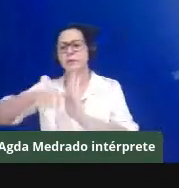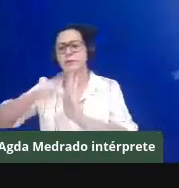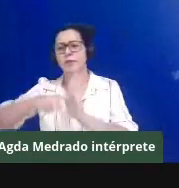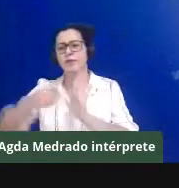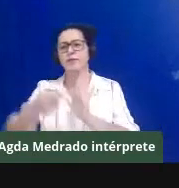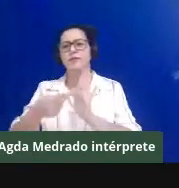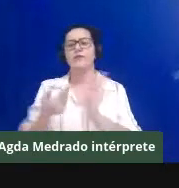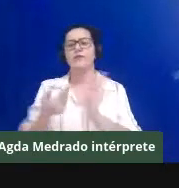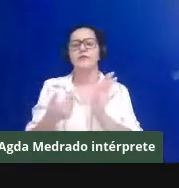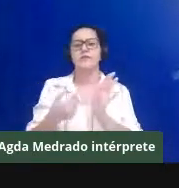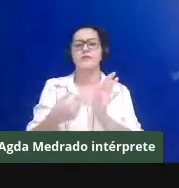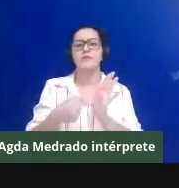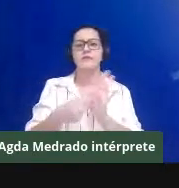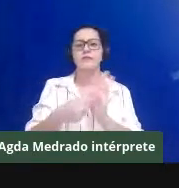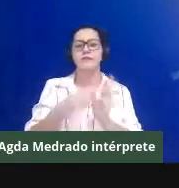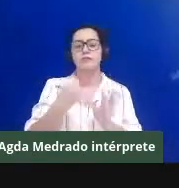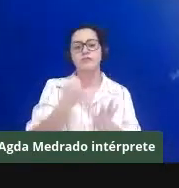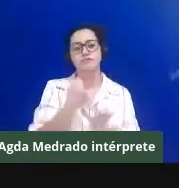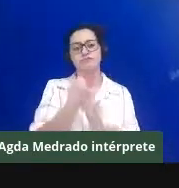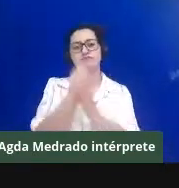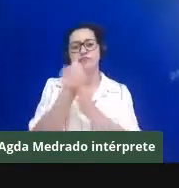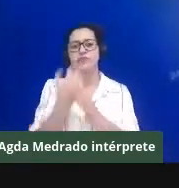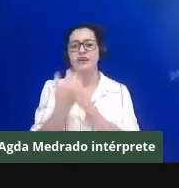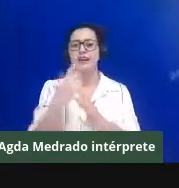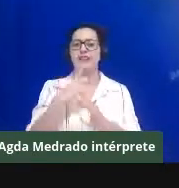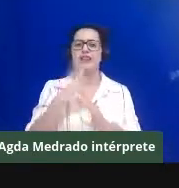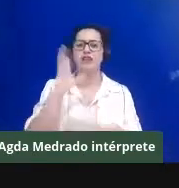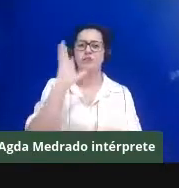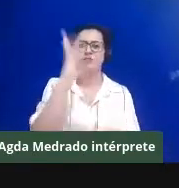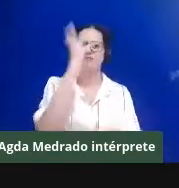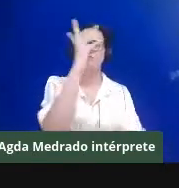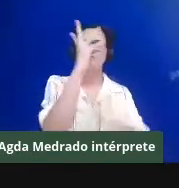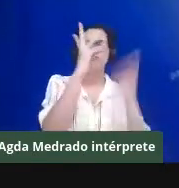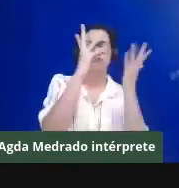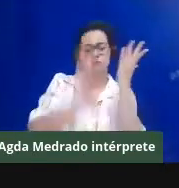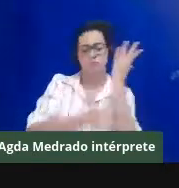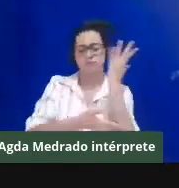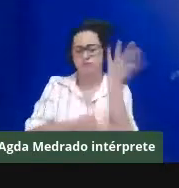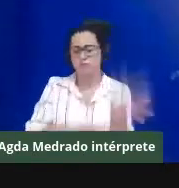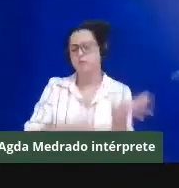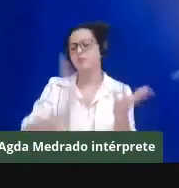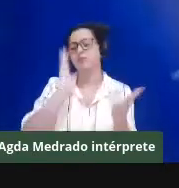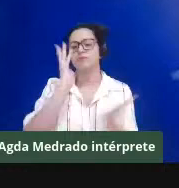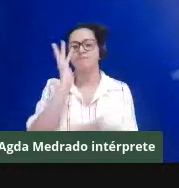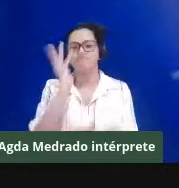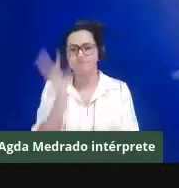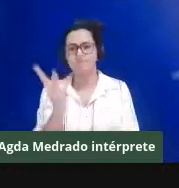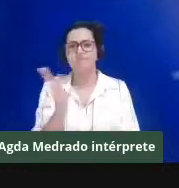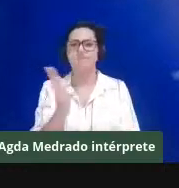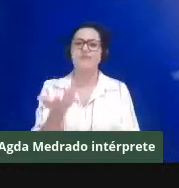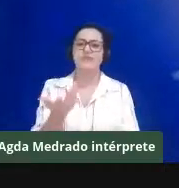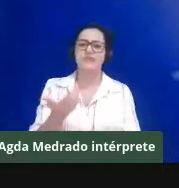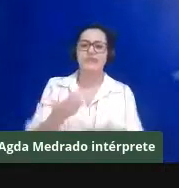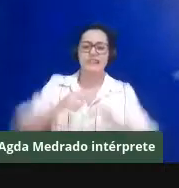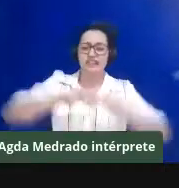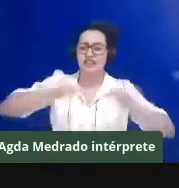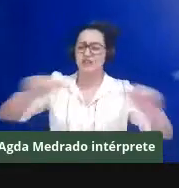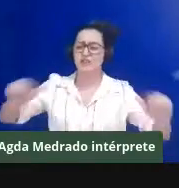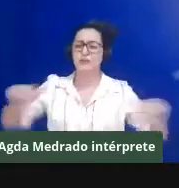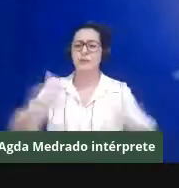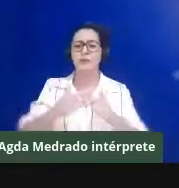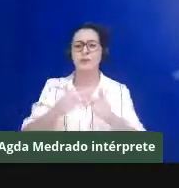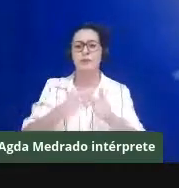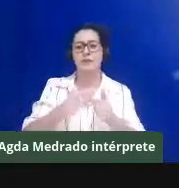a implantação de grandes plantações, vai ser agora, nesse período, afetado por ação do Estado, quando vai investir também